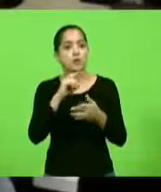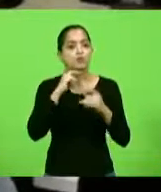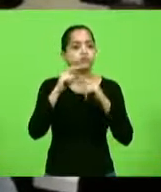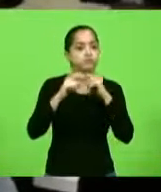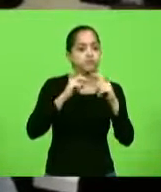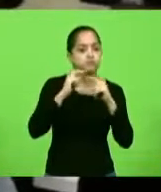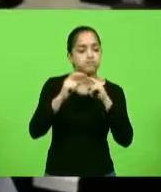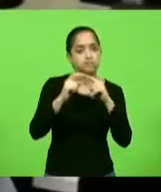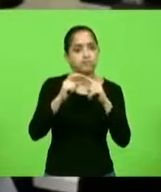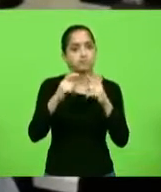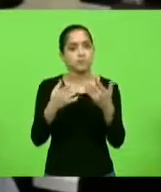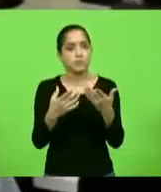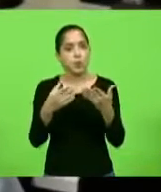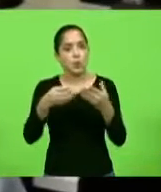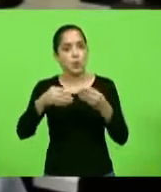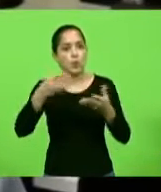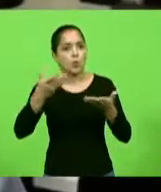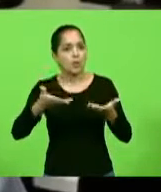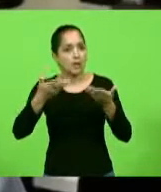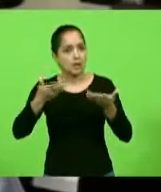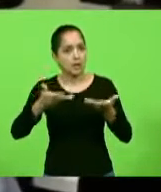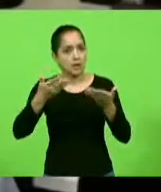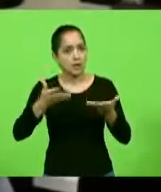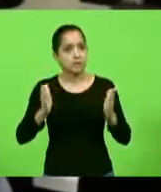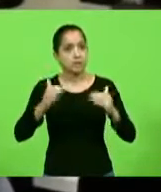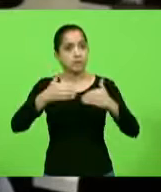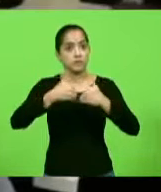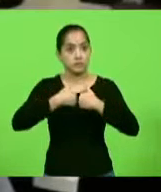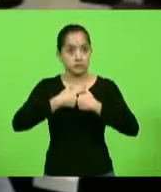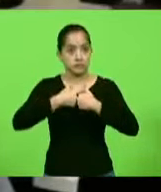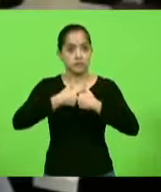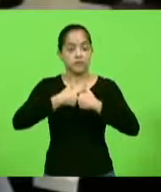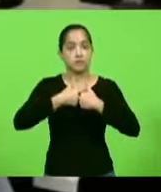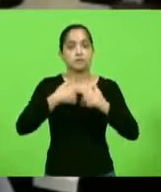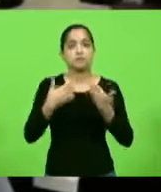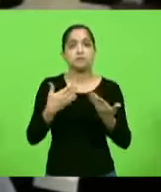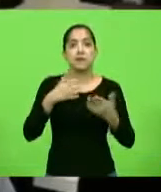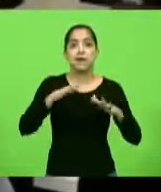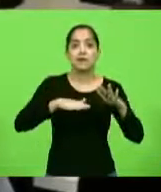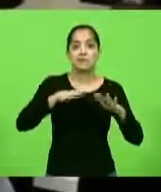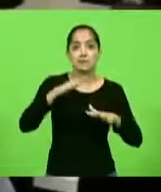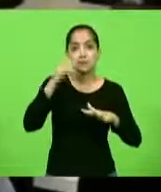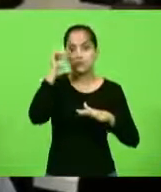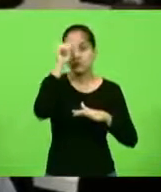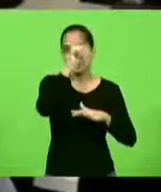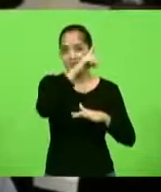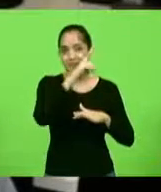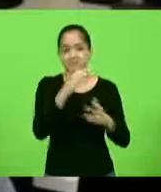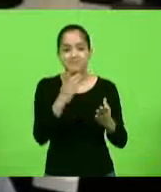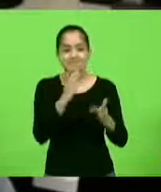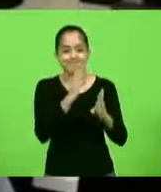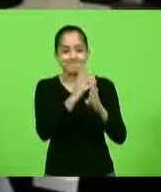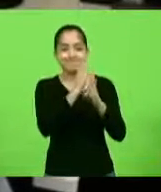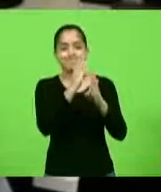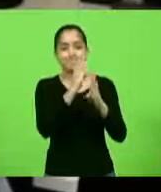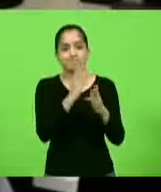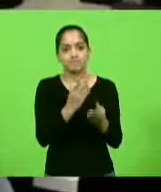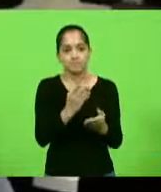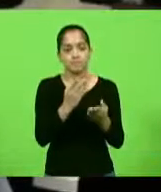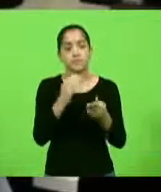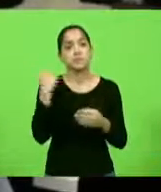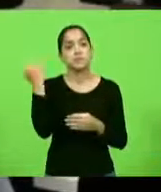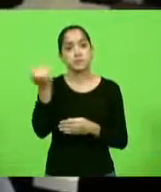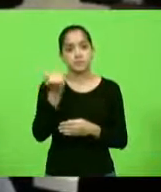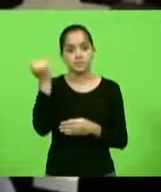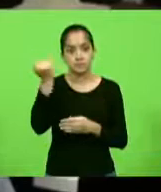autismo, que o autismo que a gente chama de leve, muitas vezes é difícil o diagnóstico e importante para